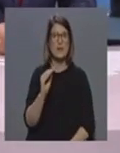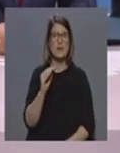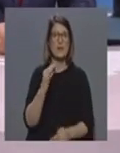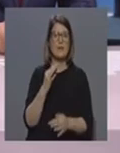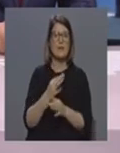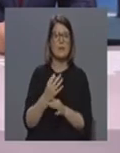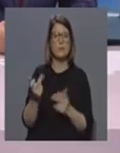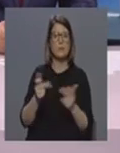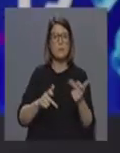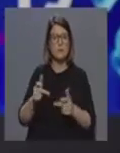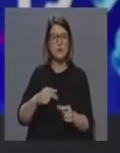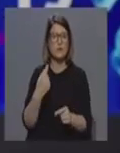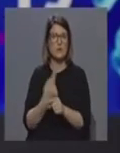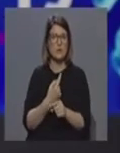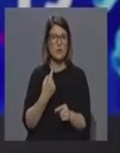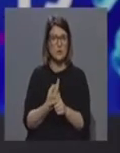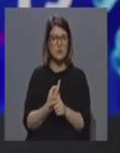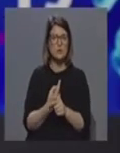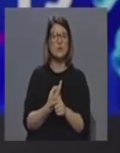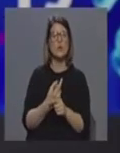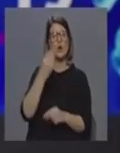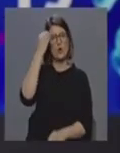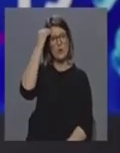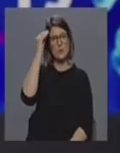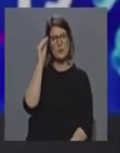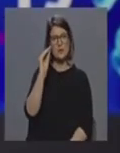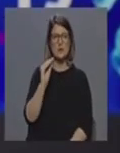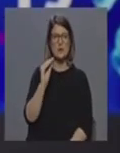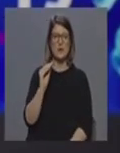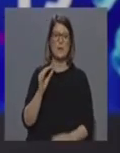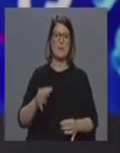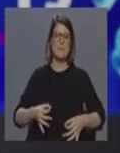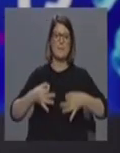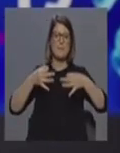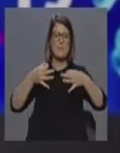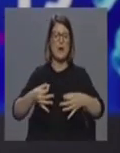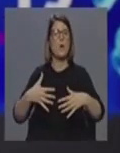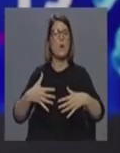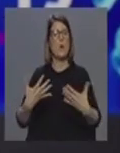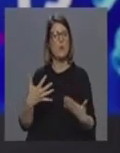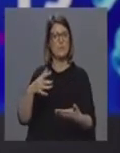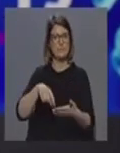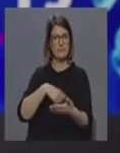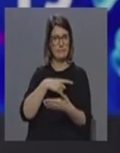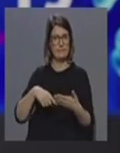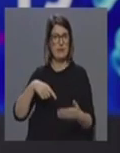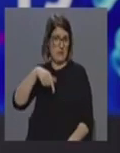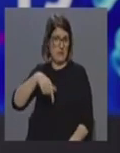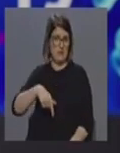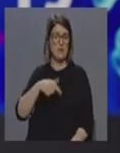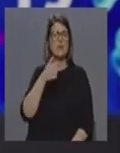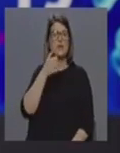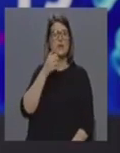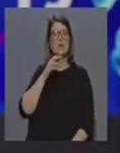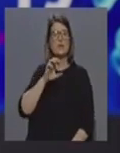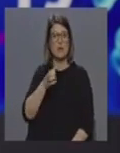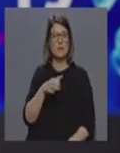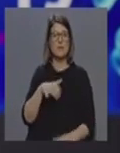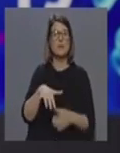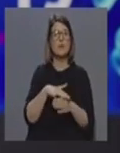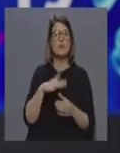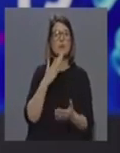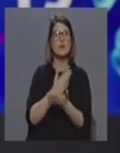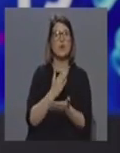de haver também a recomendação do seu adiamento ou do seu cancelamento na região. E, portanto, que lá está os contextos escolares também, pelo